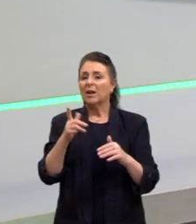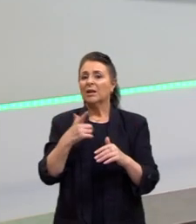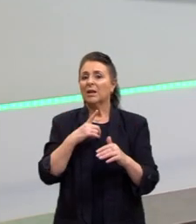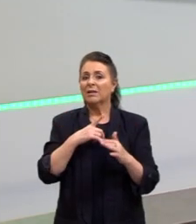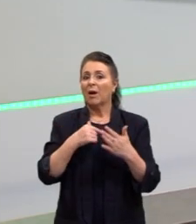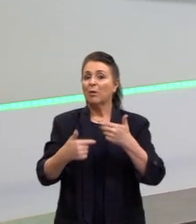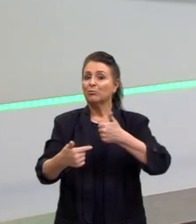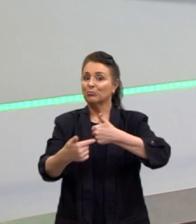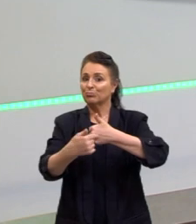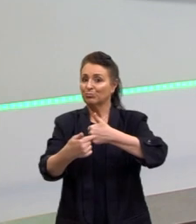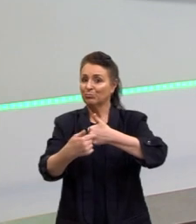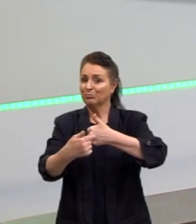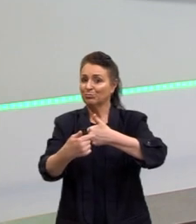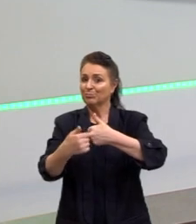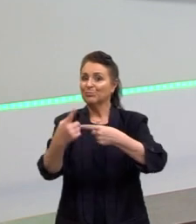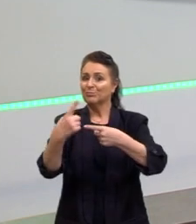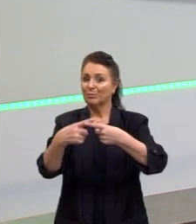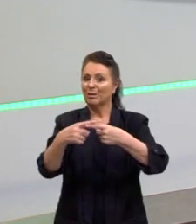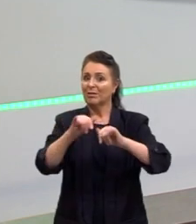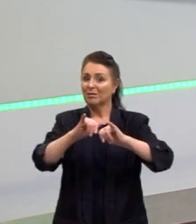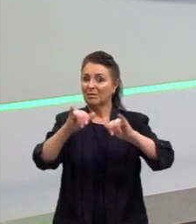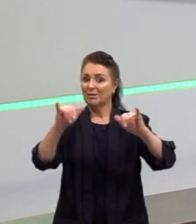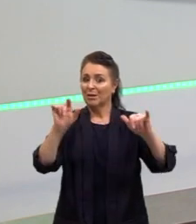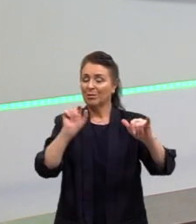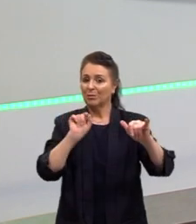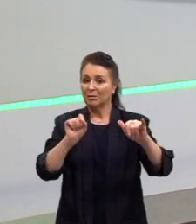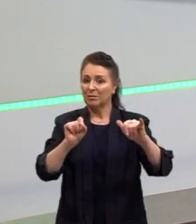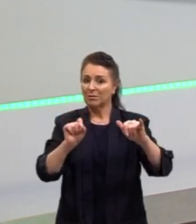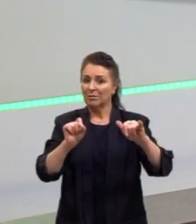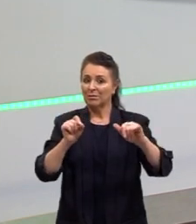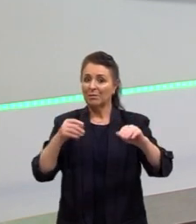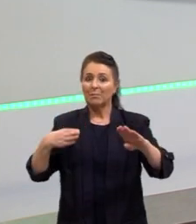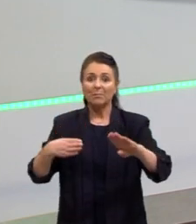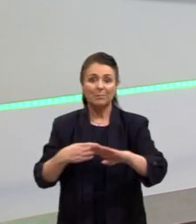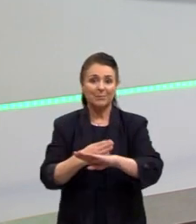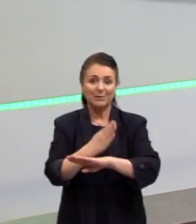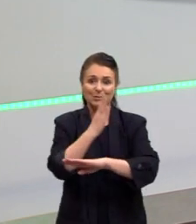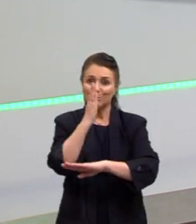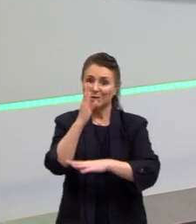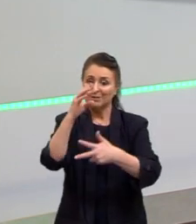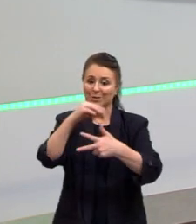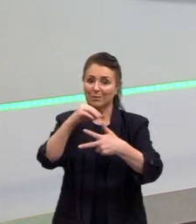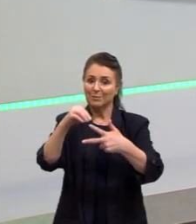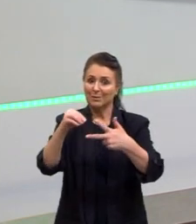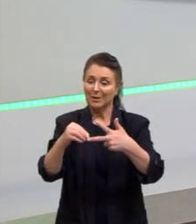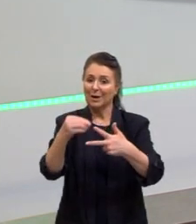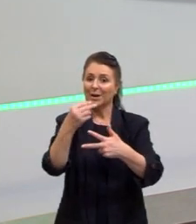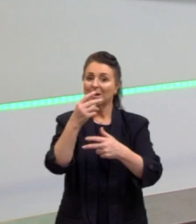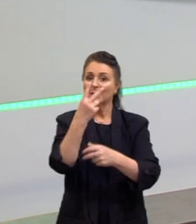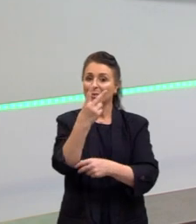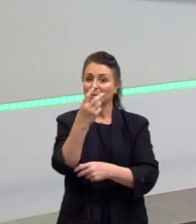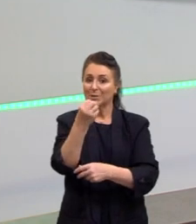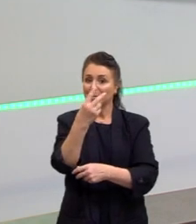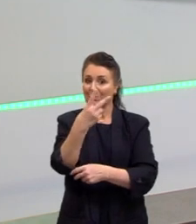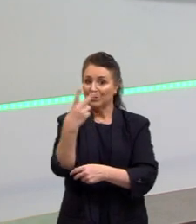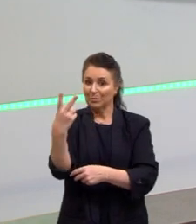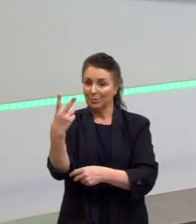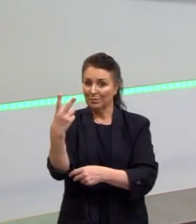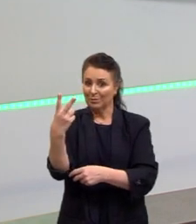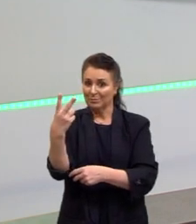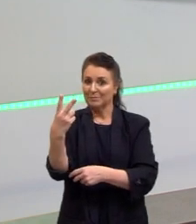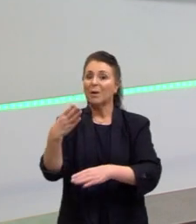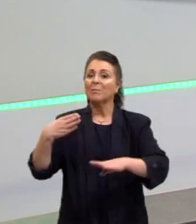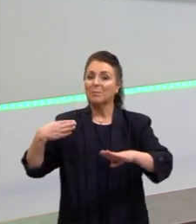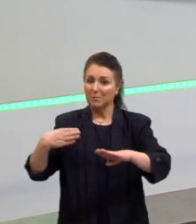novamente, porque ele está dizendo o seguinte, partiu passar no Enem 2022, com certeza partiu